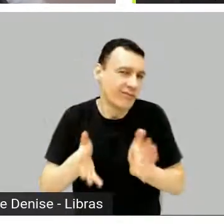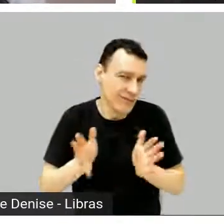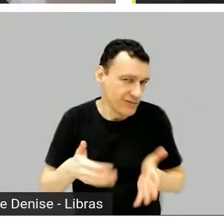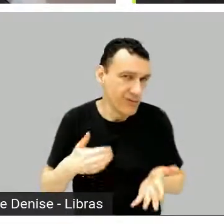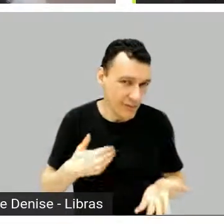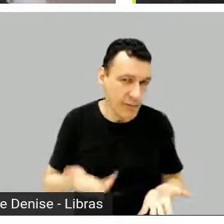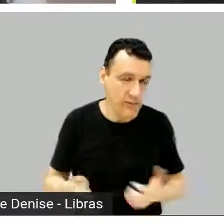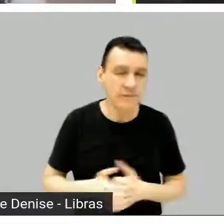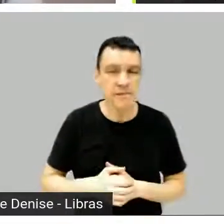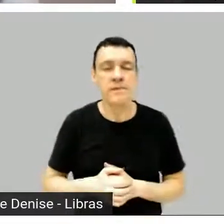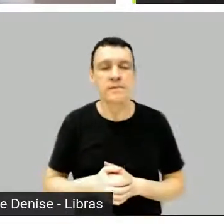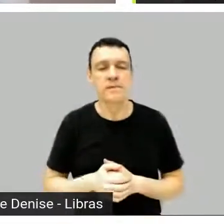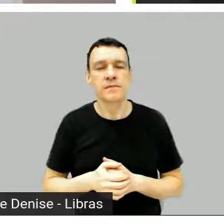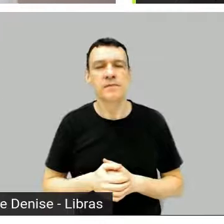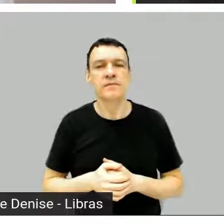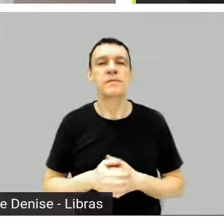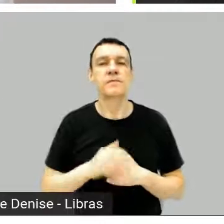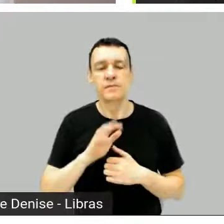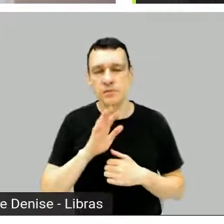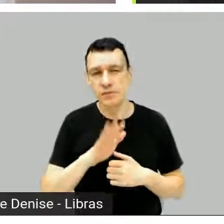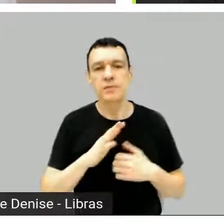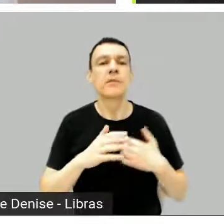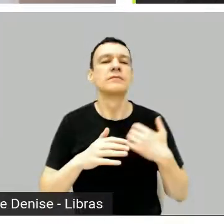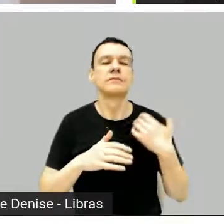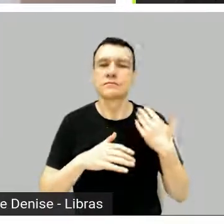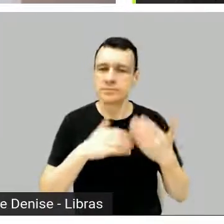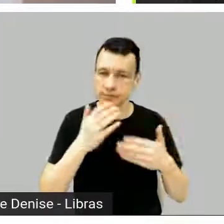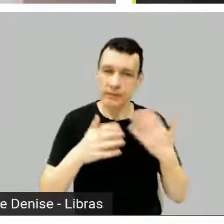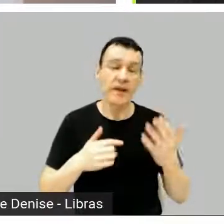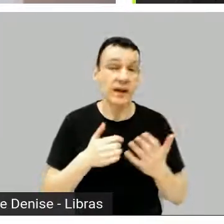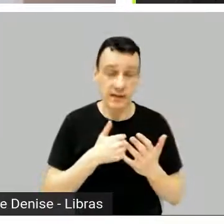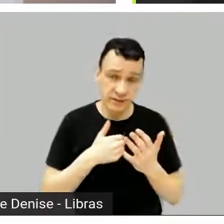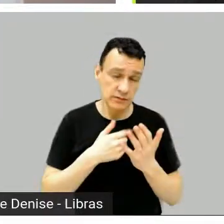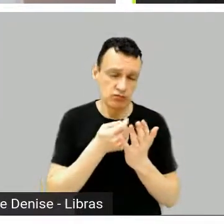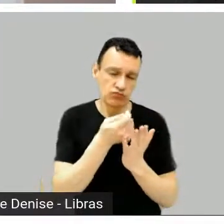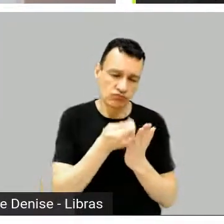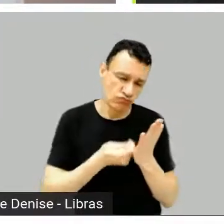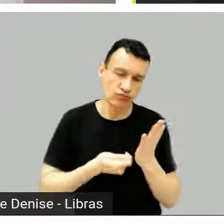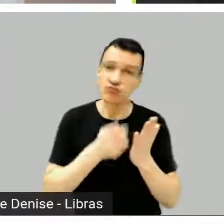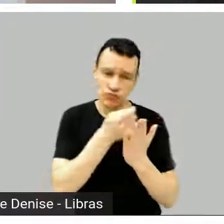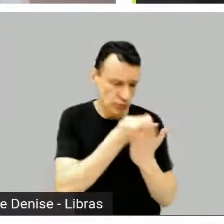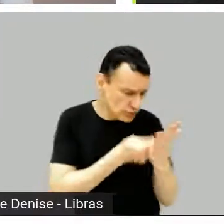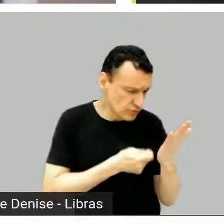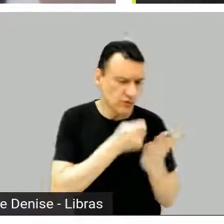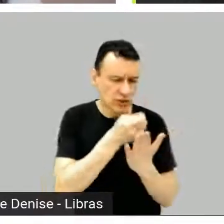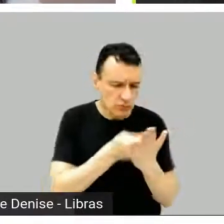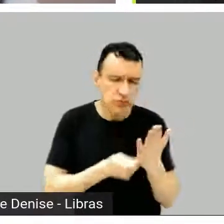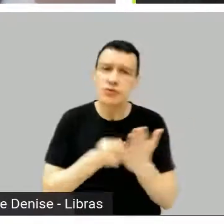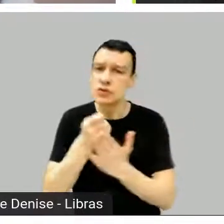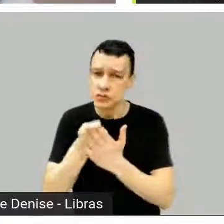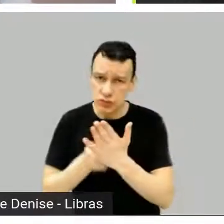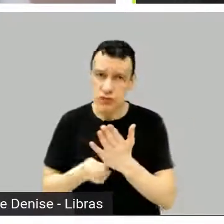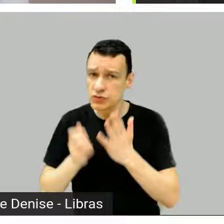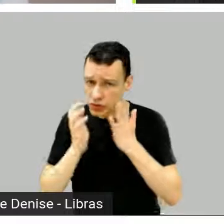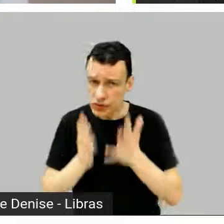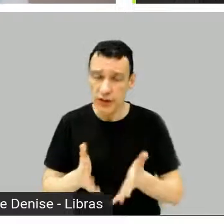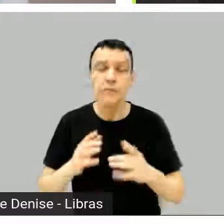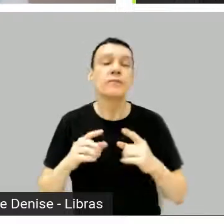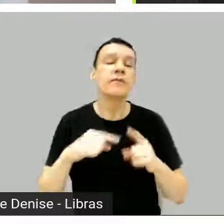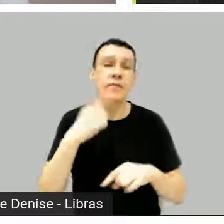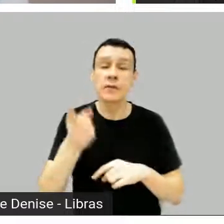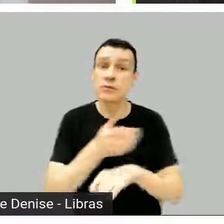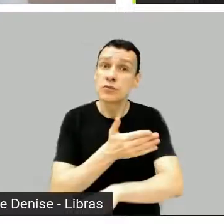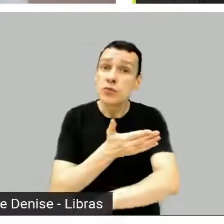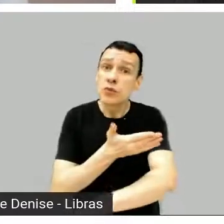E depois ainda teve, mesmo depois dos roteiros escritos, ainda, quando foi para começar a ensaio com os atores